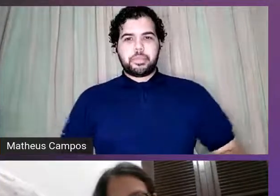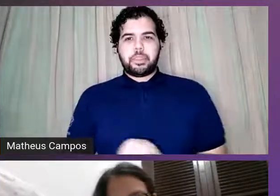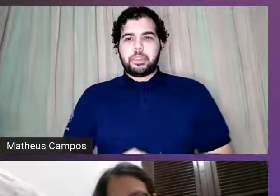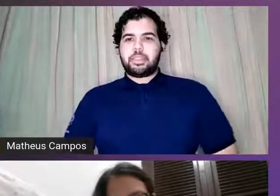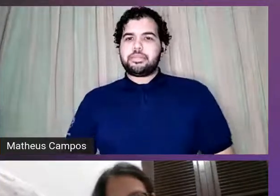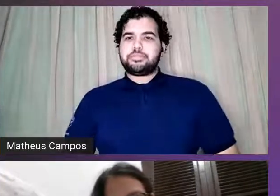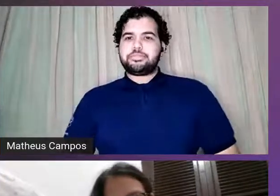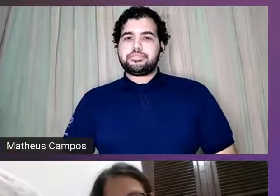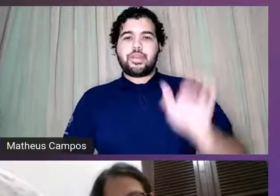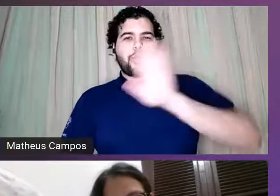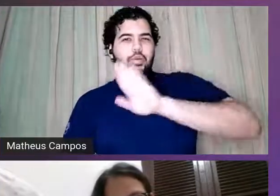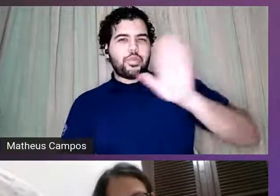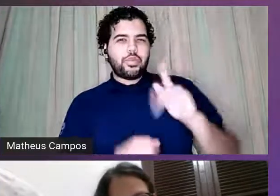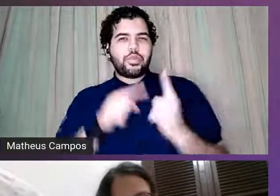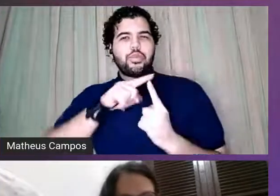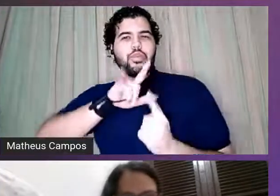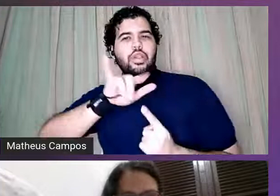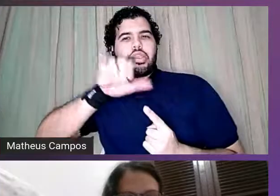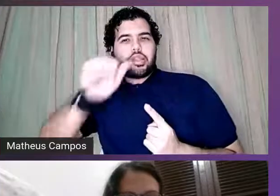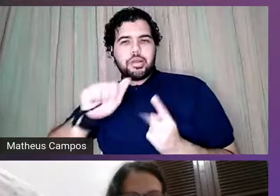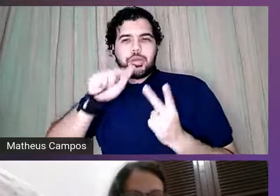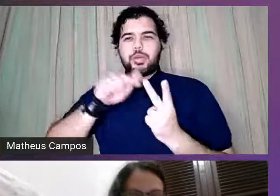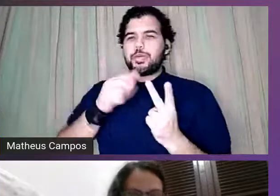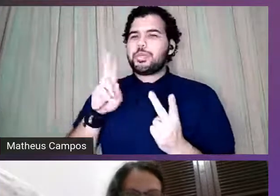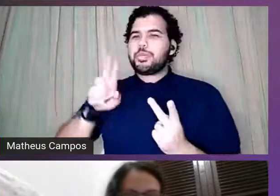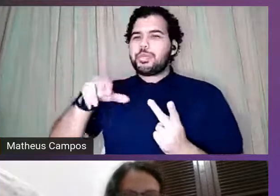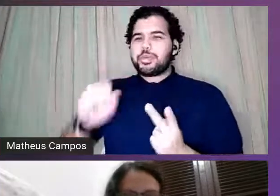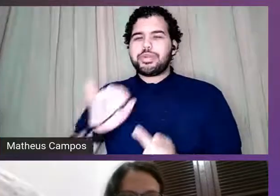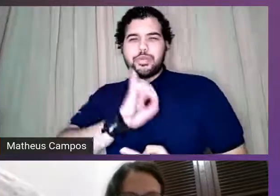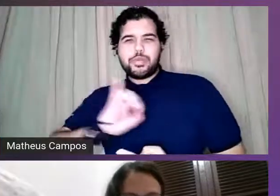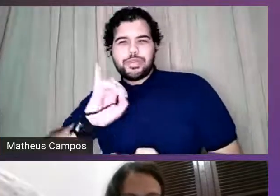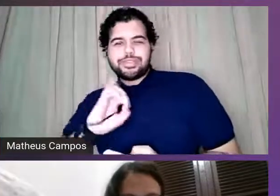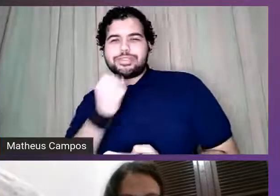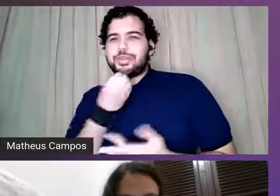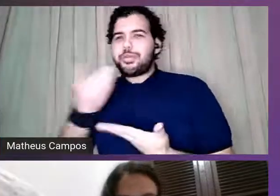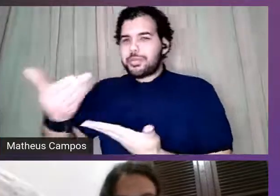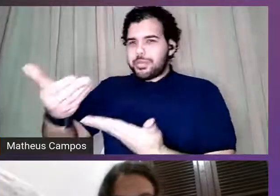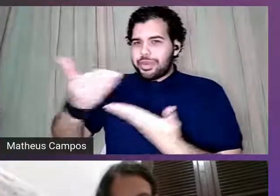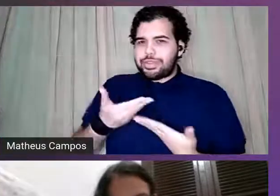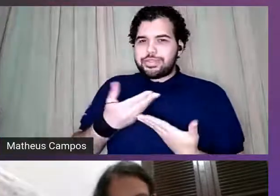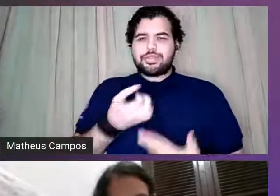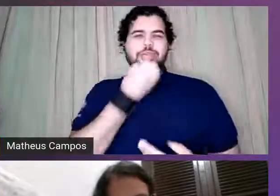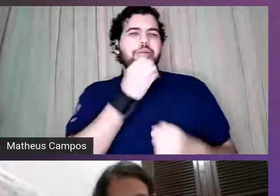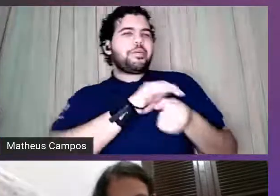Oi, Laís, oi, Bruna. Sejam bem-vindas. Boa noite.